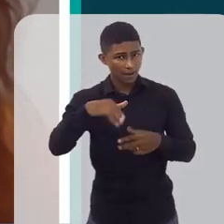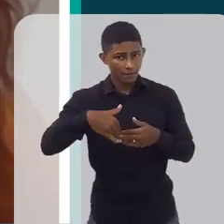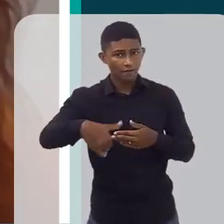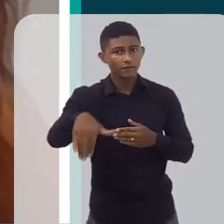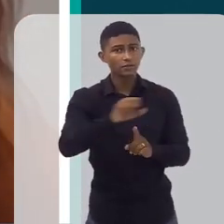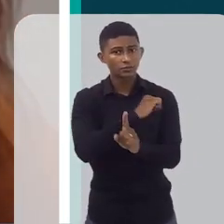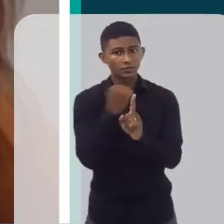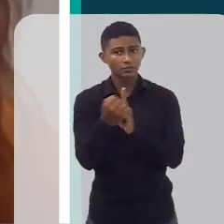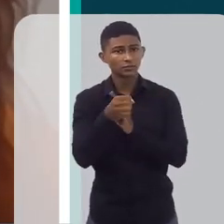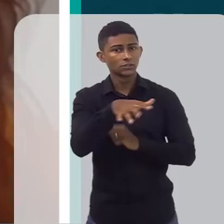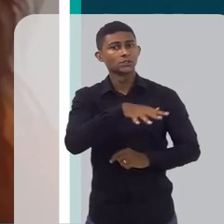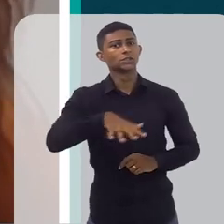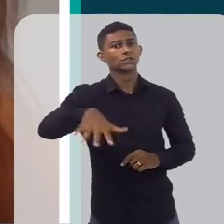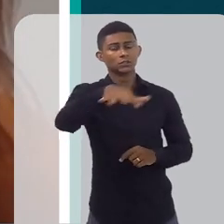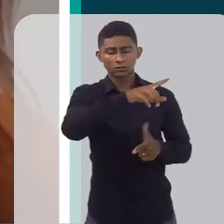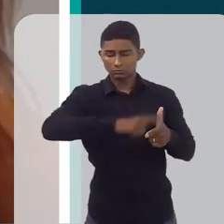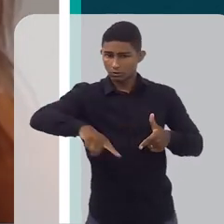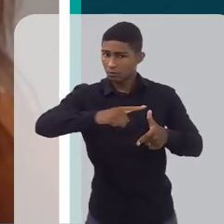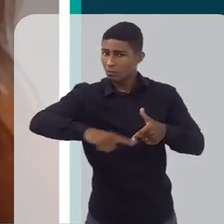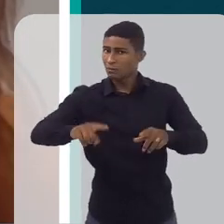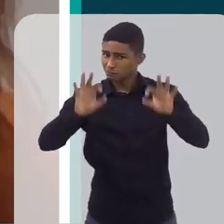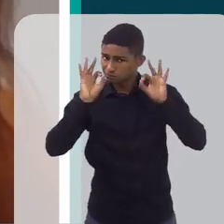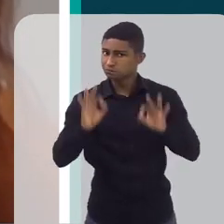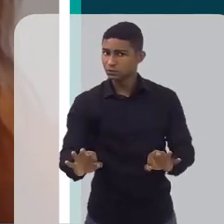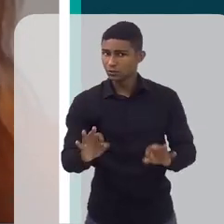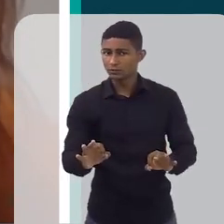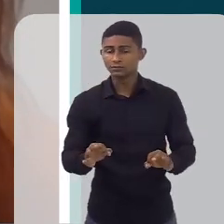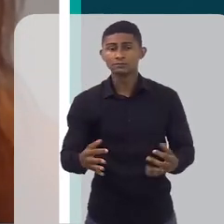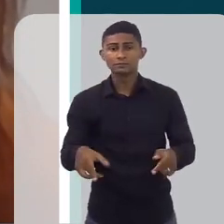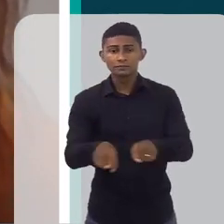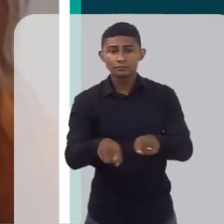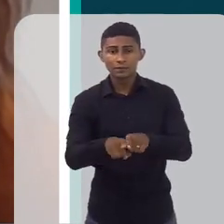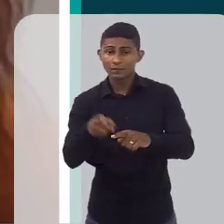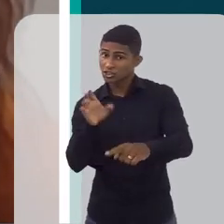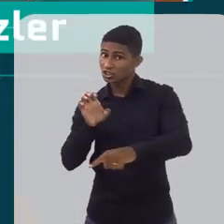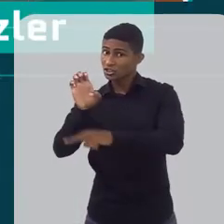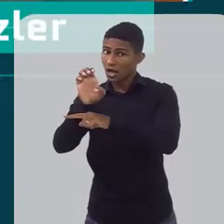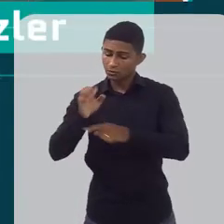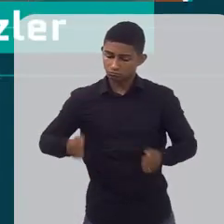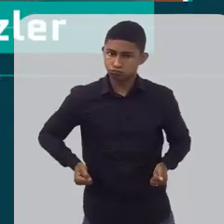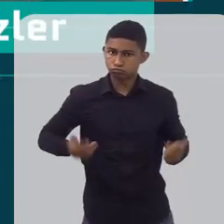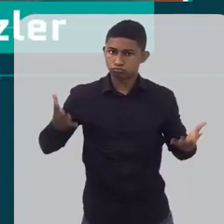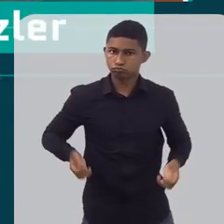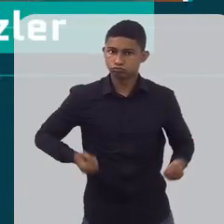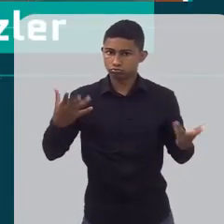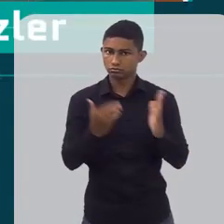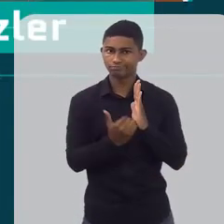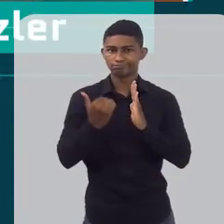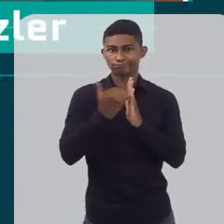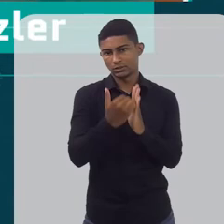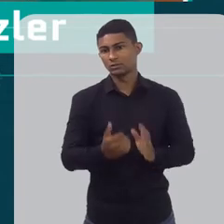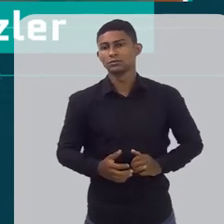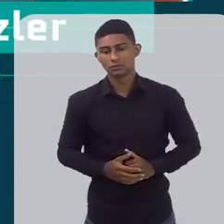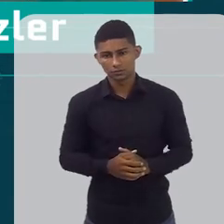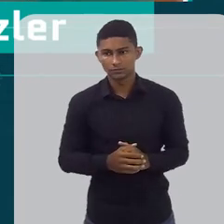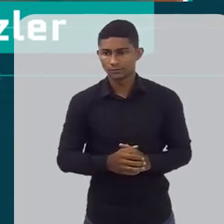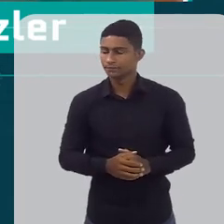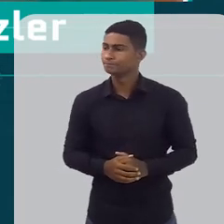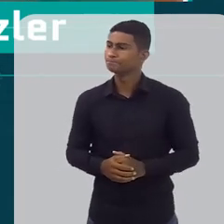pública. Vai precisar de maiores atendimentos e até um gasto maior custado, né? Agora, assim,